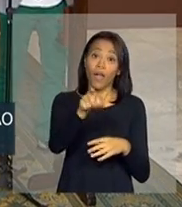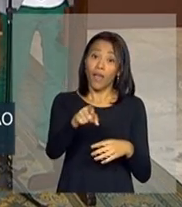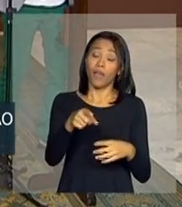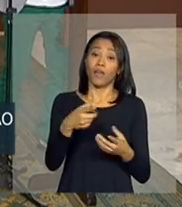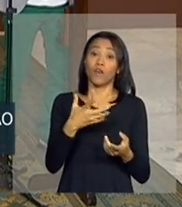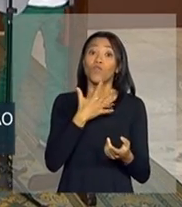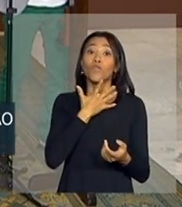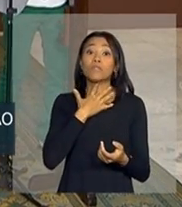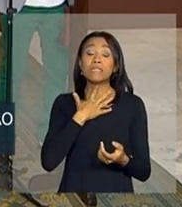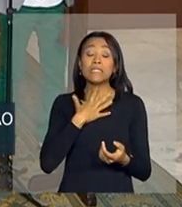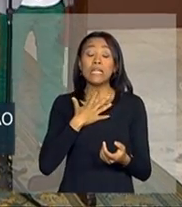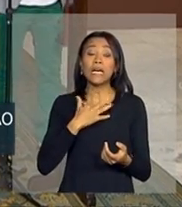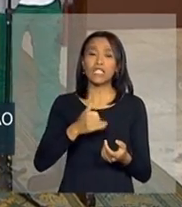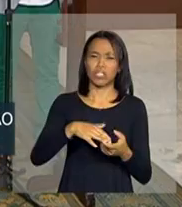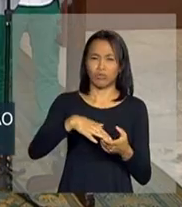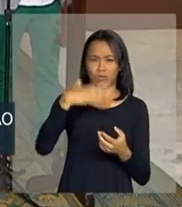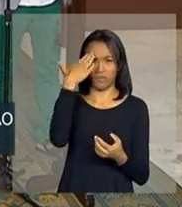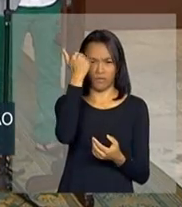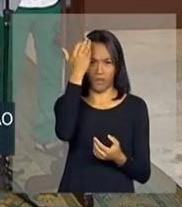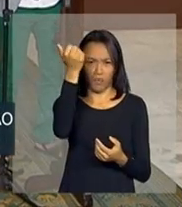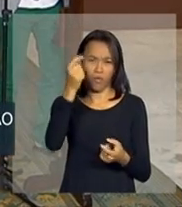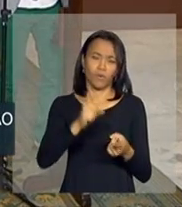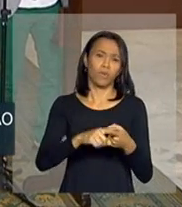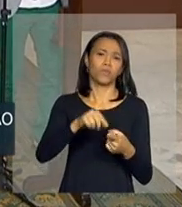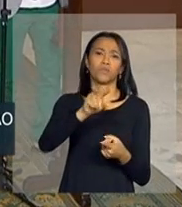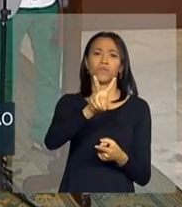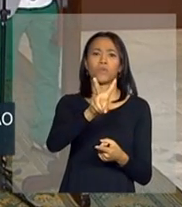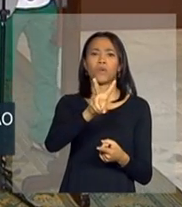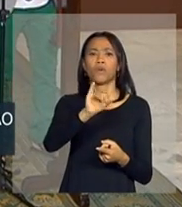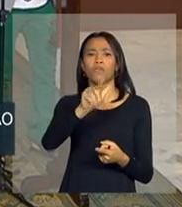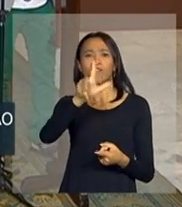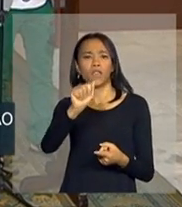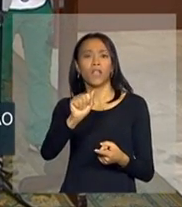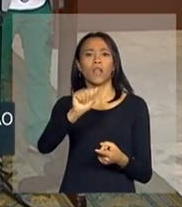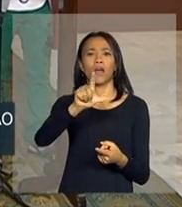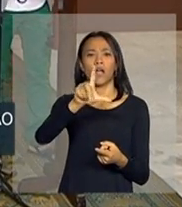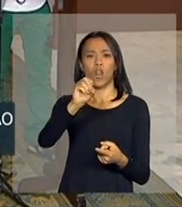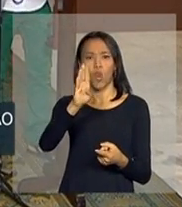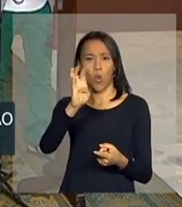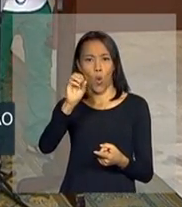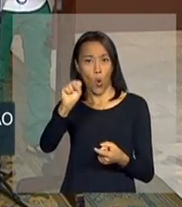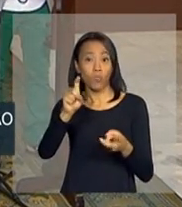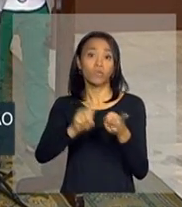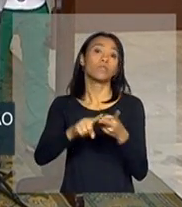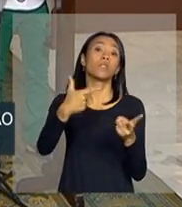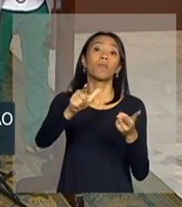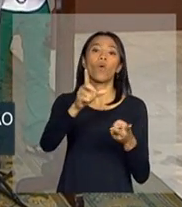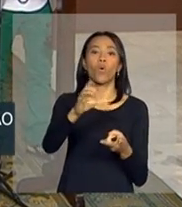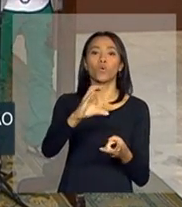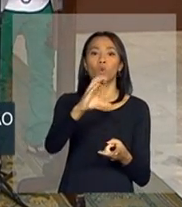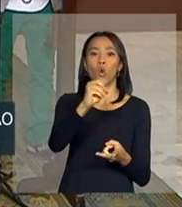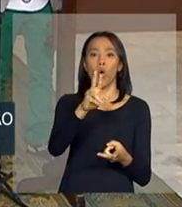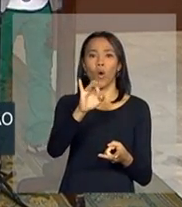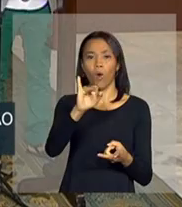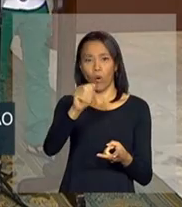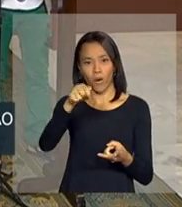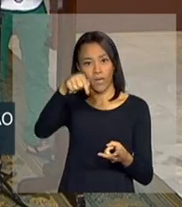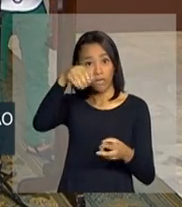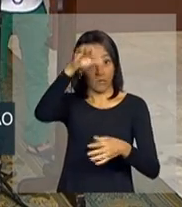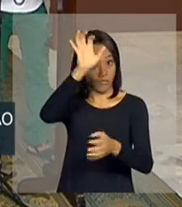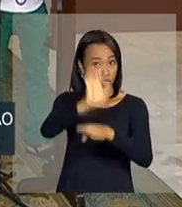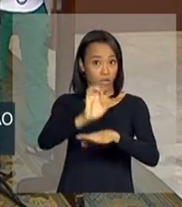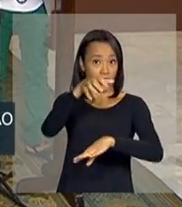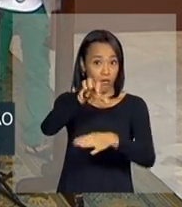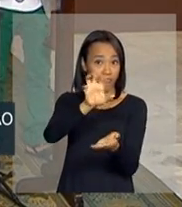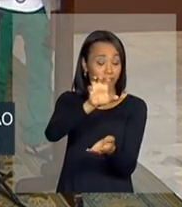mestres sinfônicos do Brasil. Vila Lobos nos formou até aqui. Correuter, na Bahia. Os Morellen Bauens, os